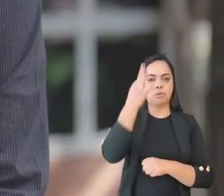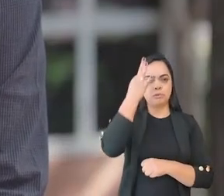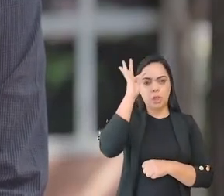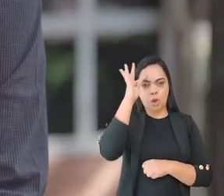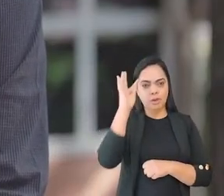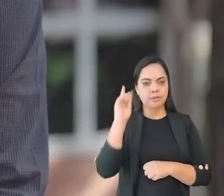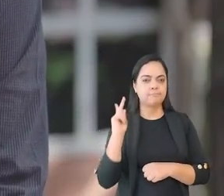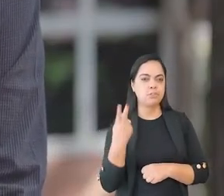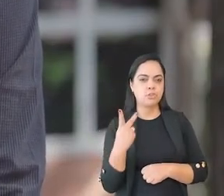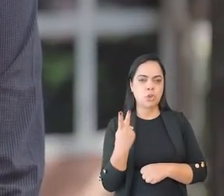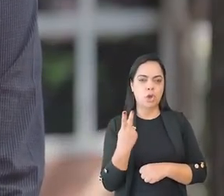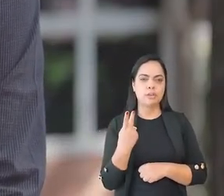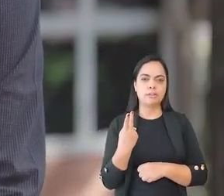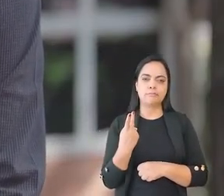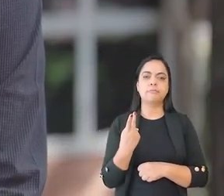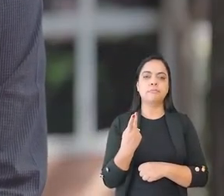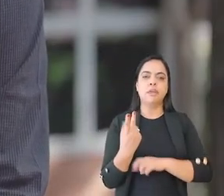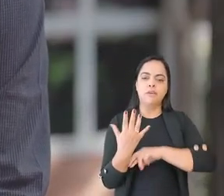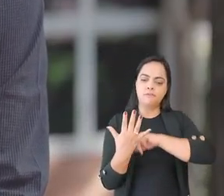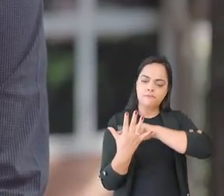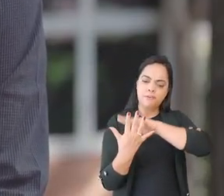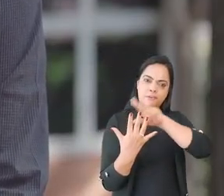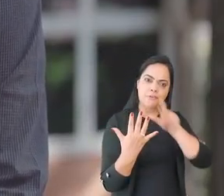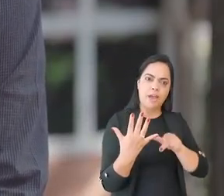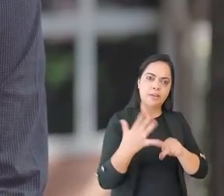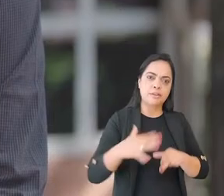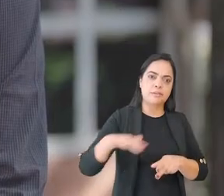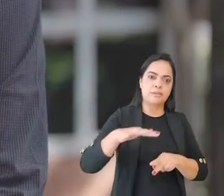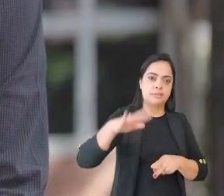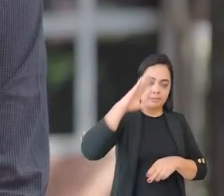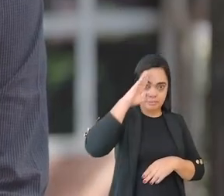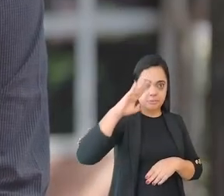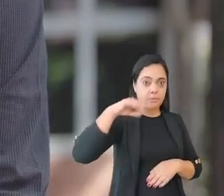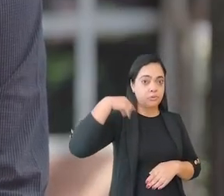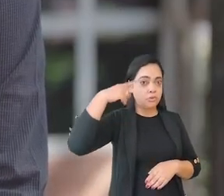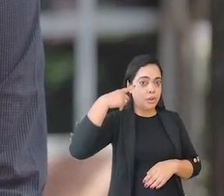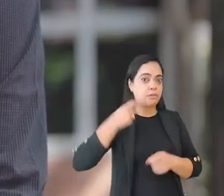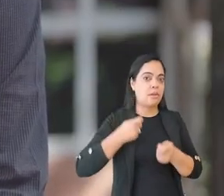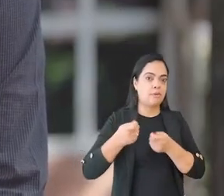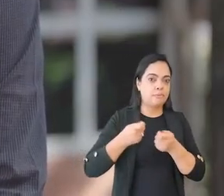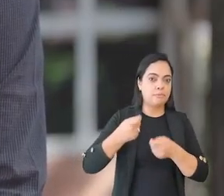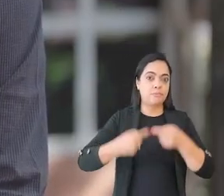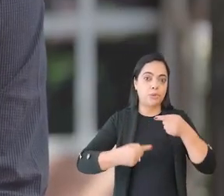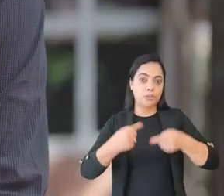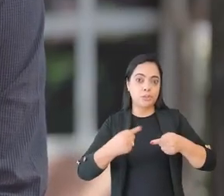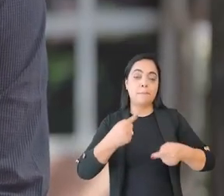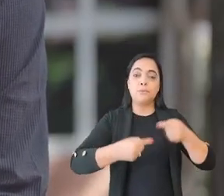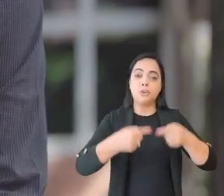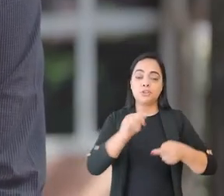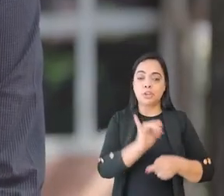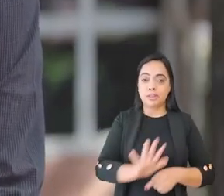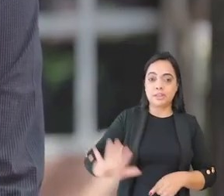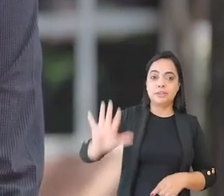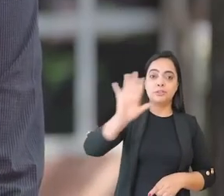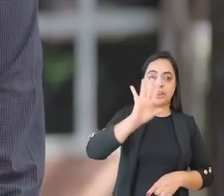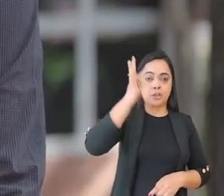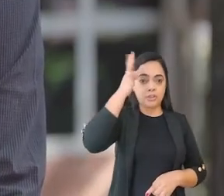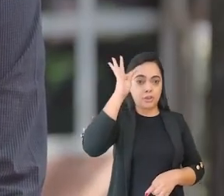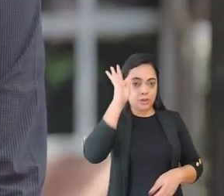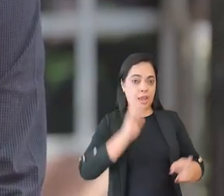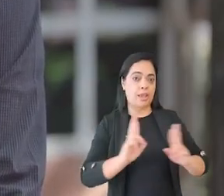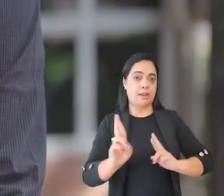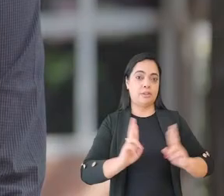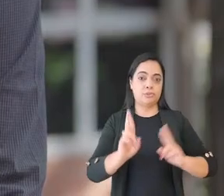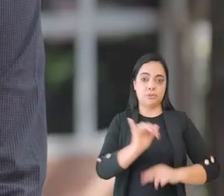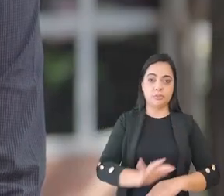teórica e histórica em diversas áreas, particularmente direito, economia, política, política internacional, teoria de